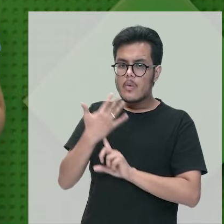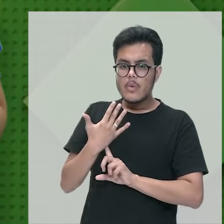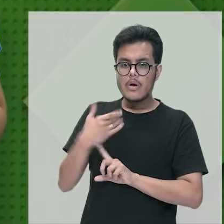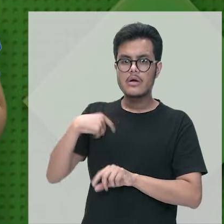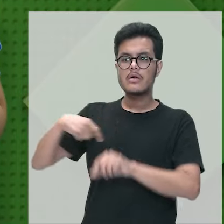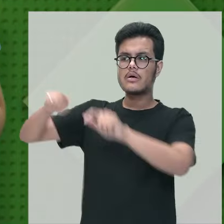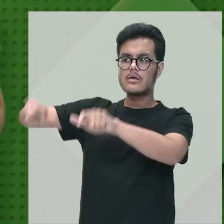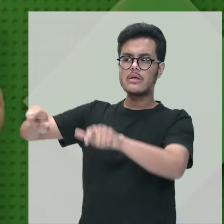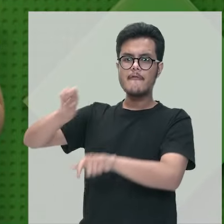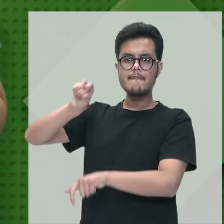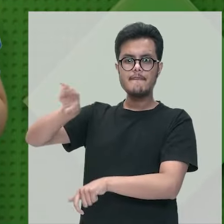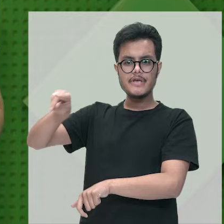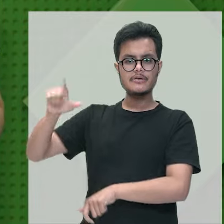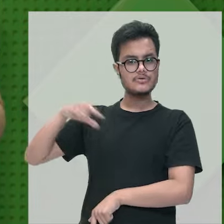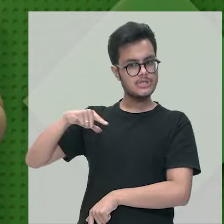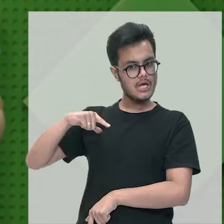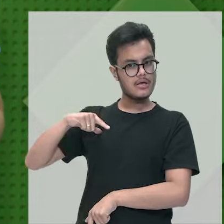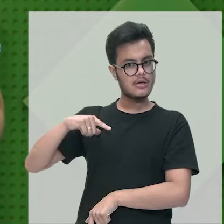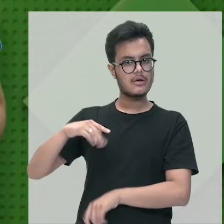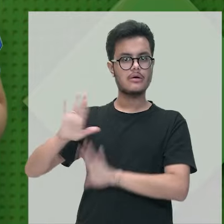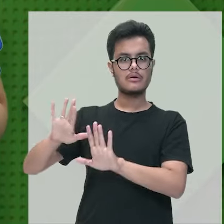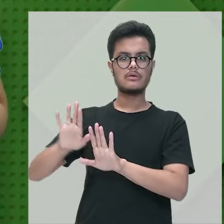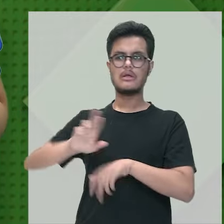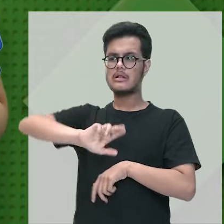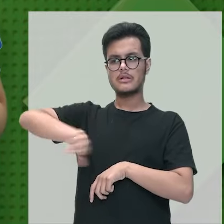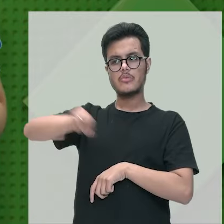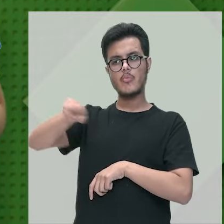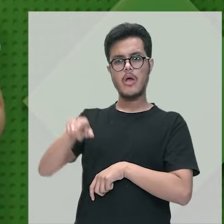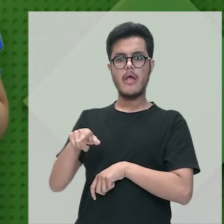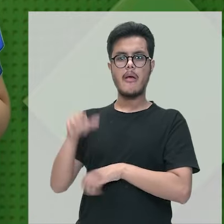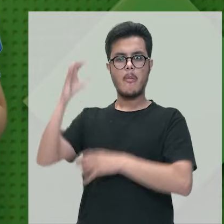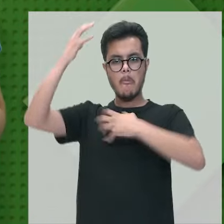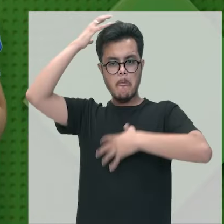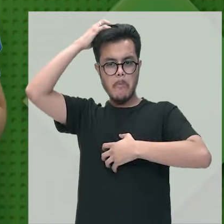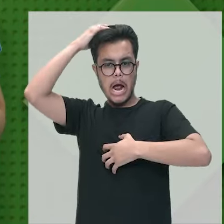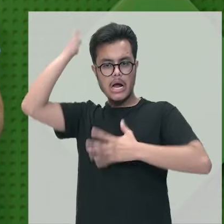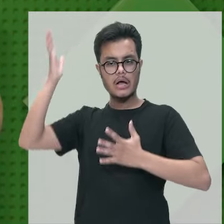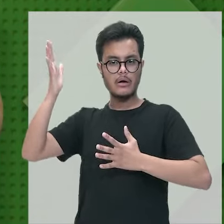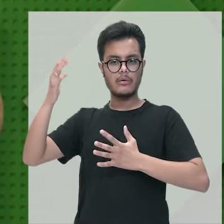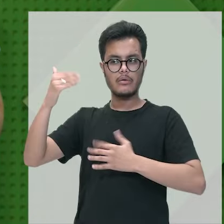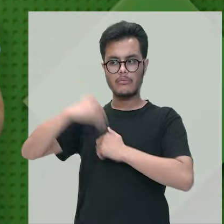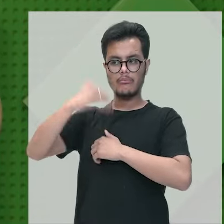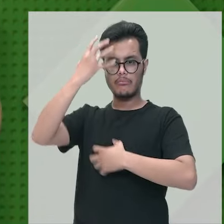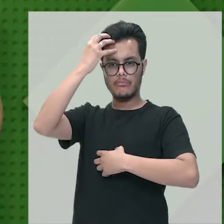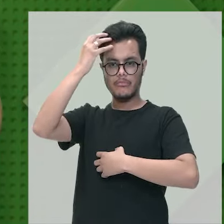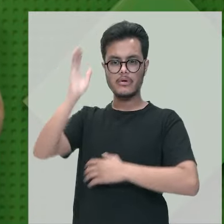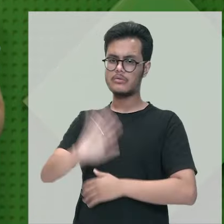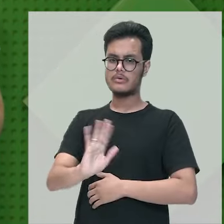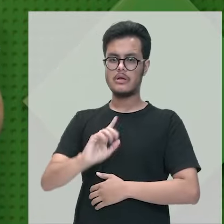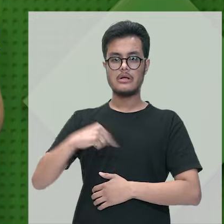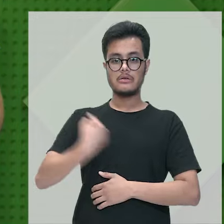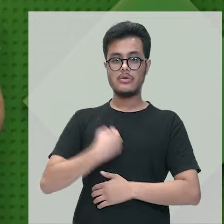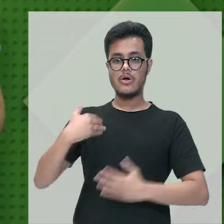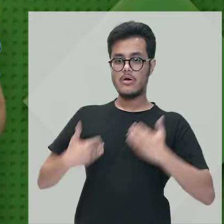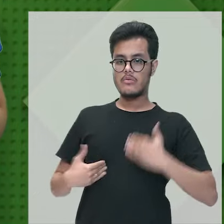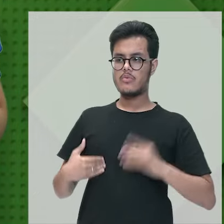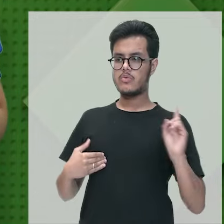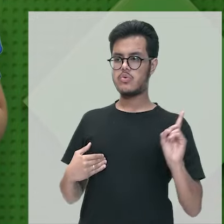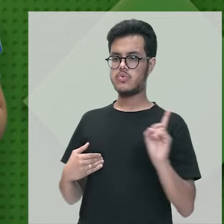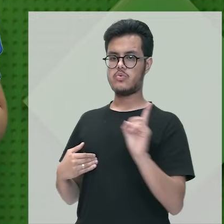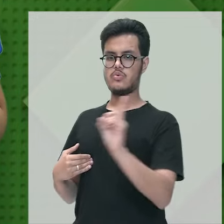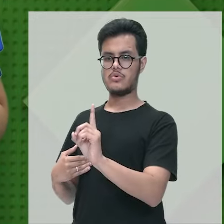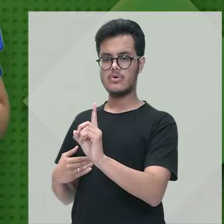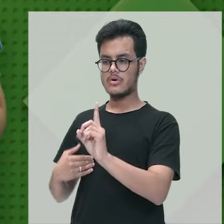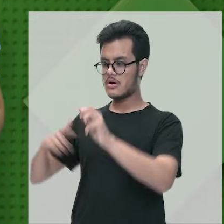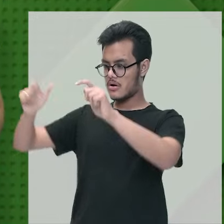ambiente pode estar contaminado. Mas não é o macaco que vai ter culpa, né? É quando nós, quando os seres humanos nos aproximamos dessas